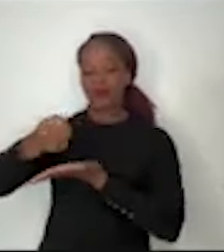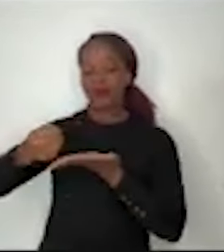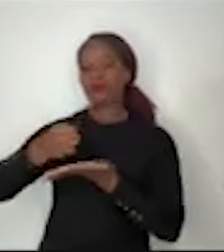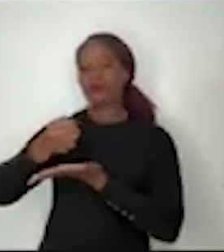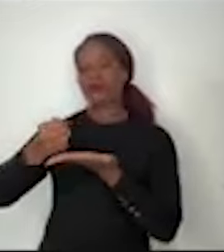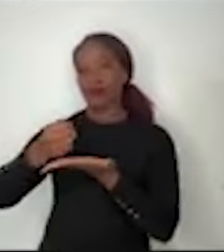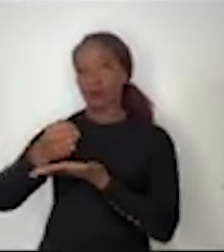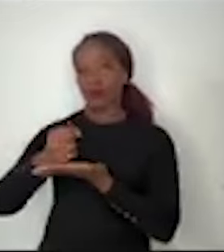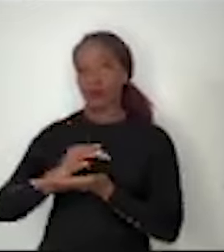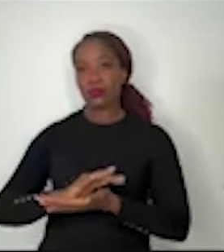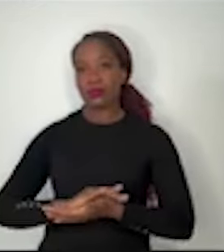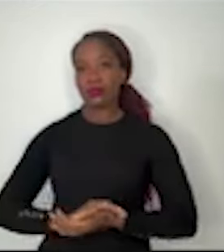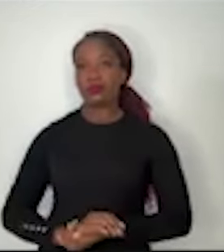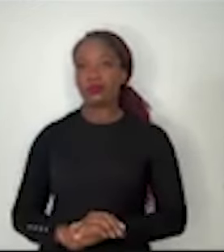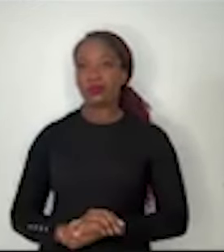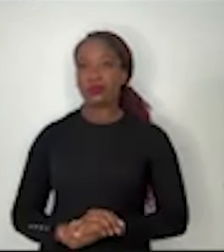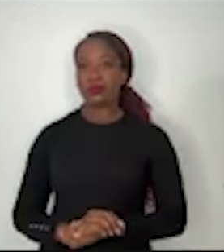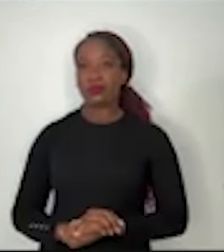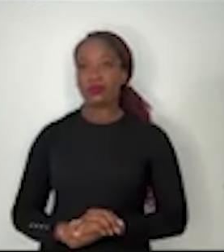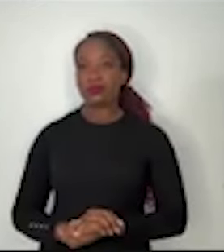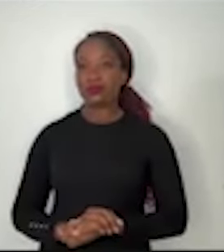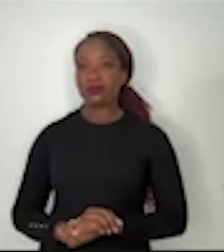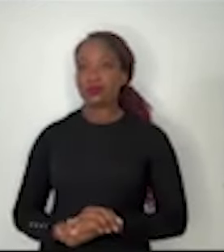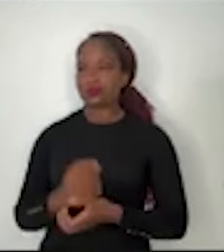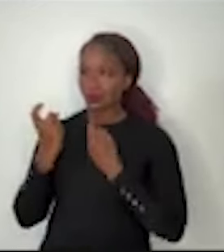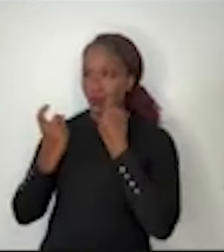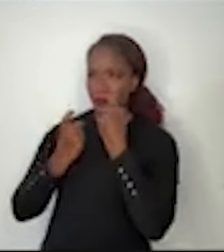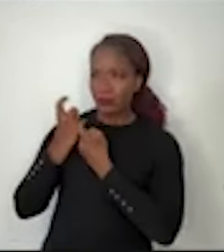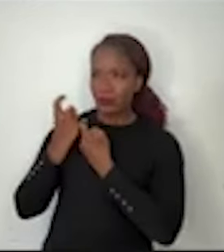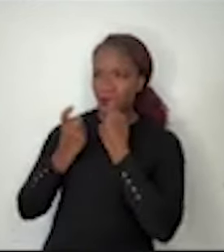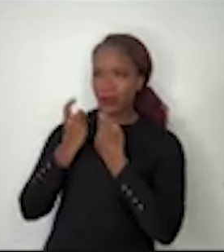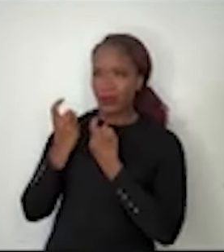Carolina, estou preocupado com você ser obrigado a ficar em pé aí, não?